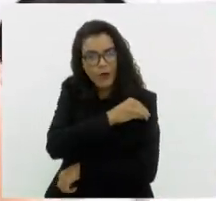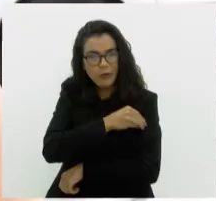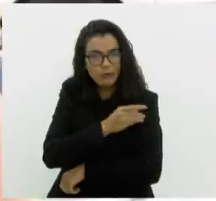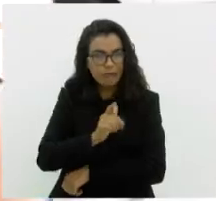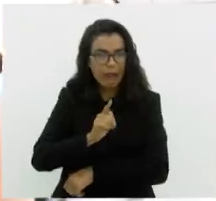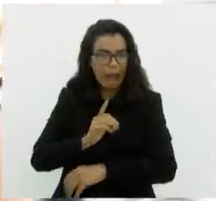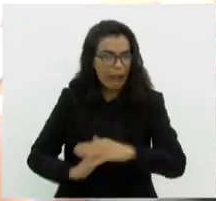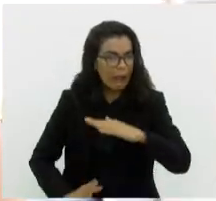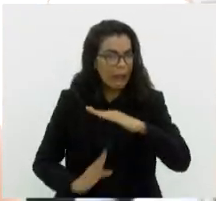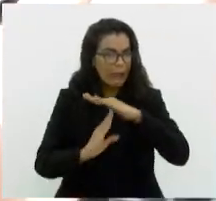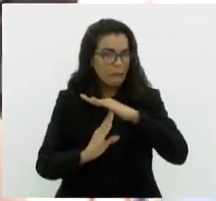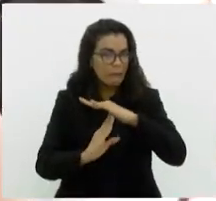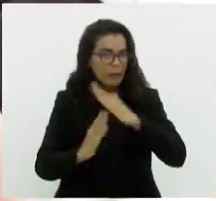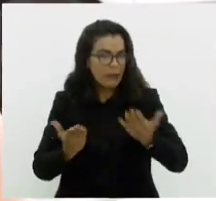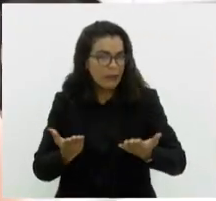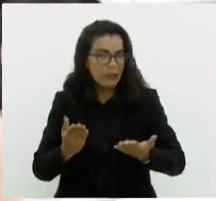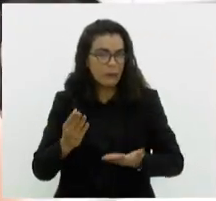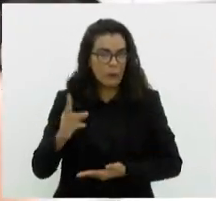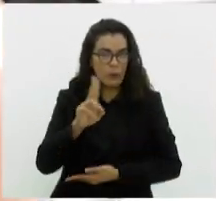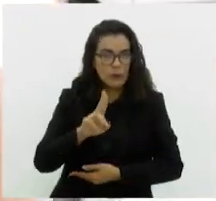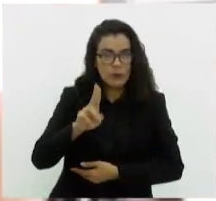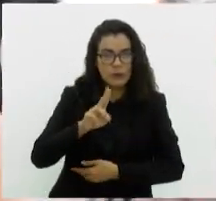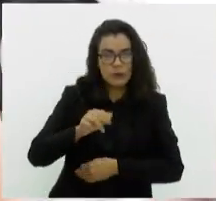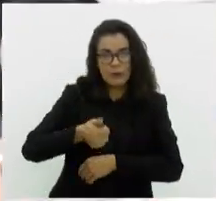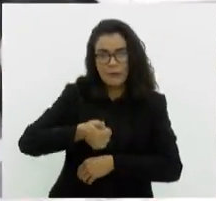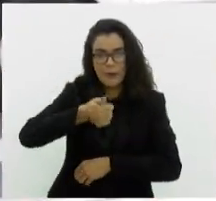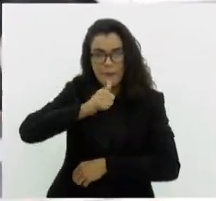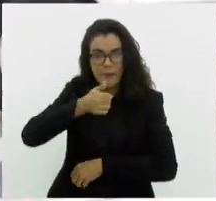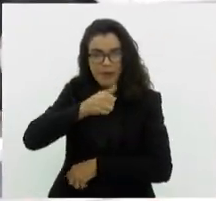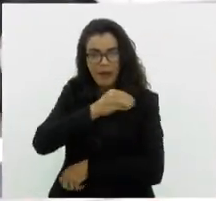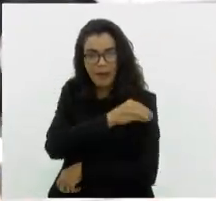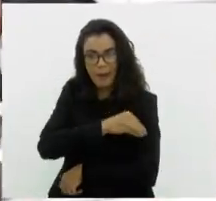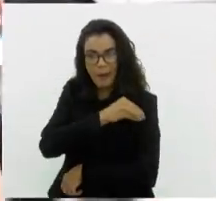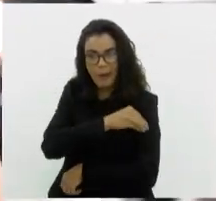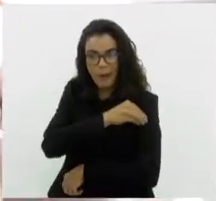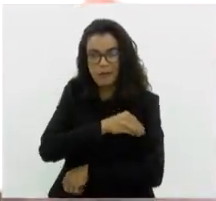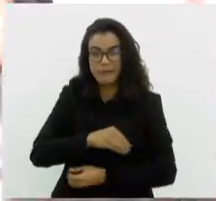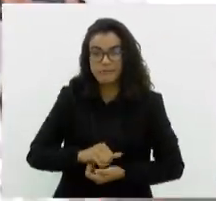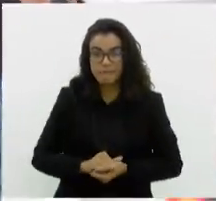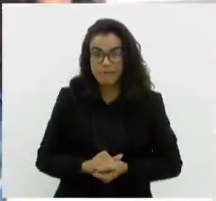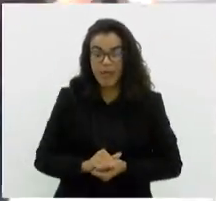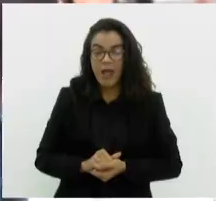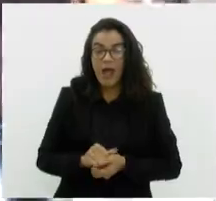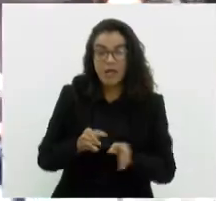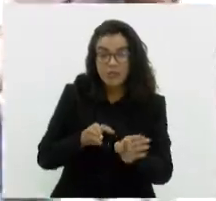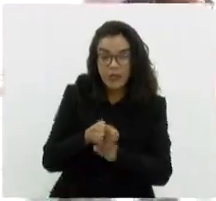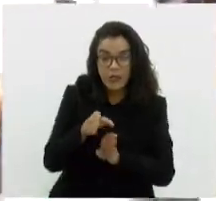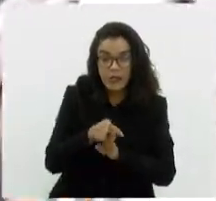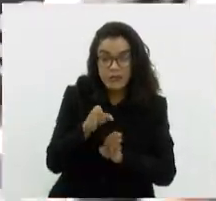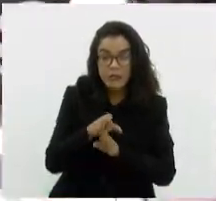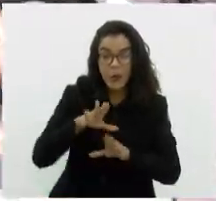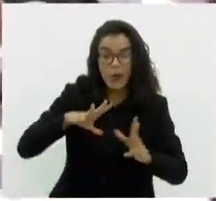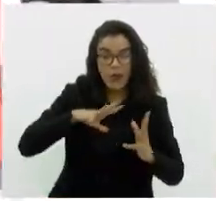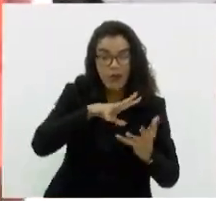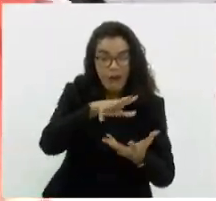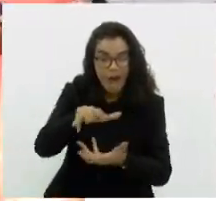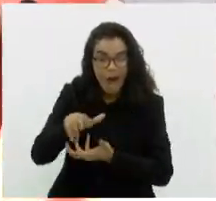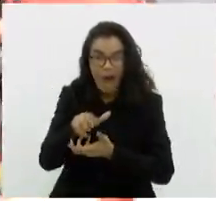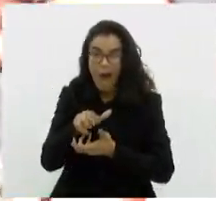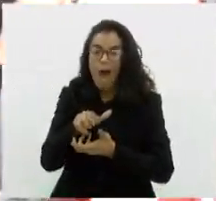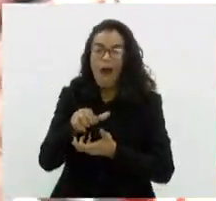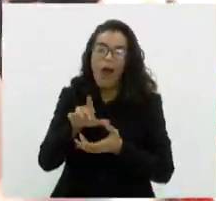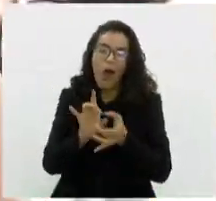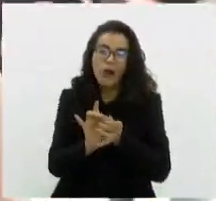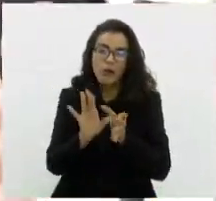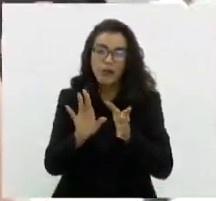regular para o consumo de bebida alcoólica? Bem, as recomendações internacionais nos autorizam em